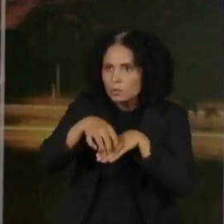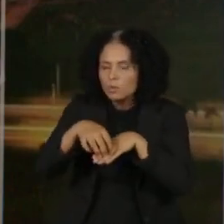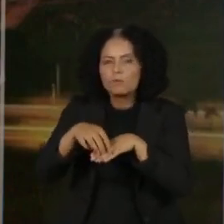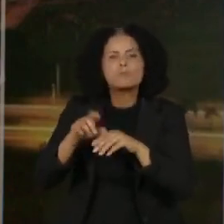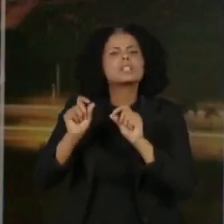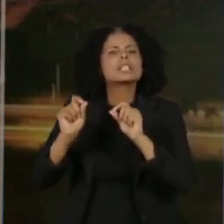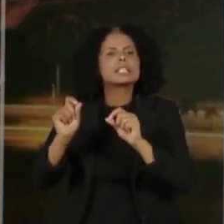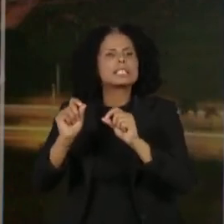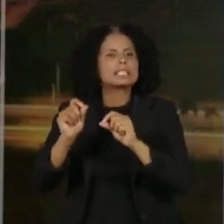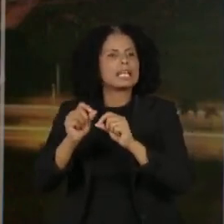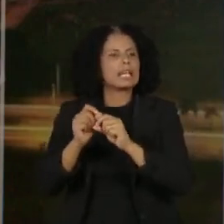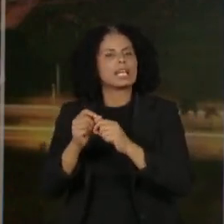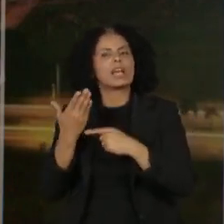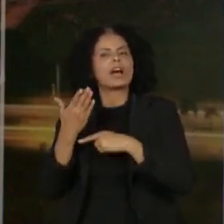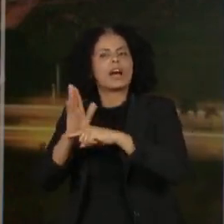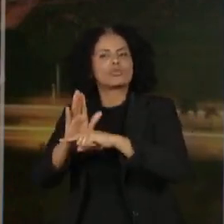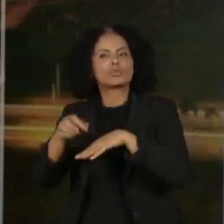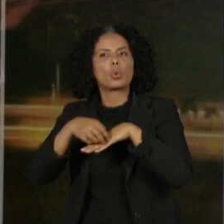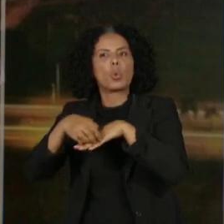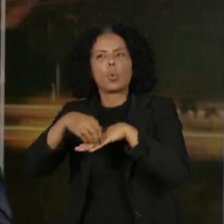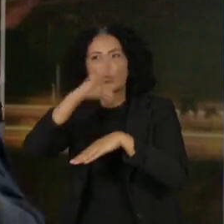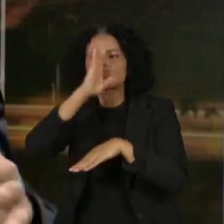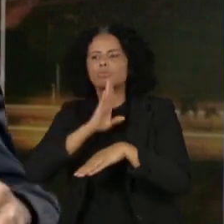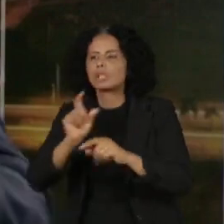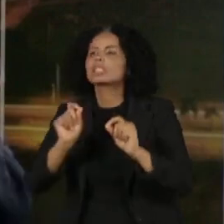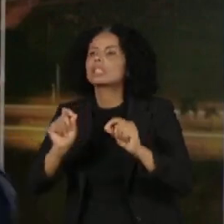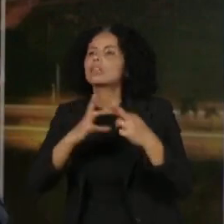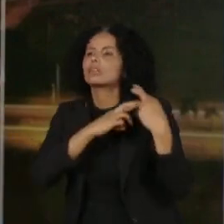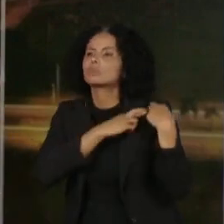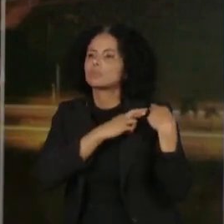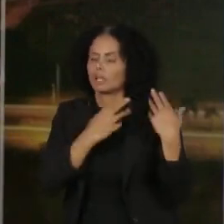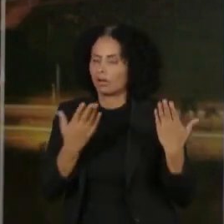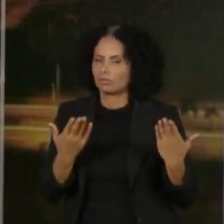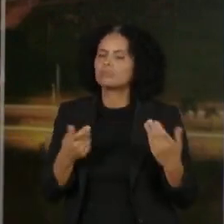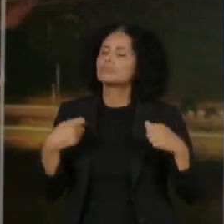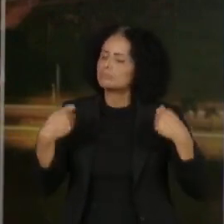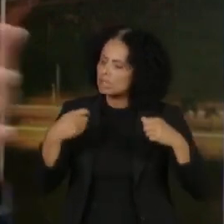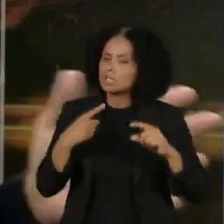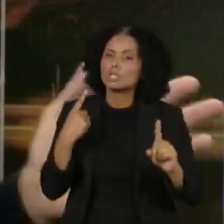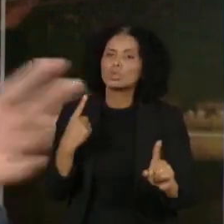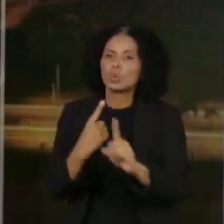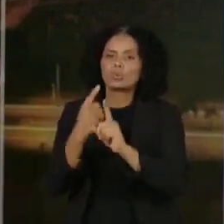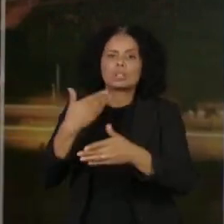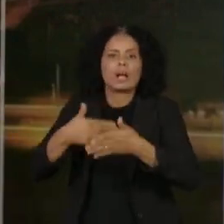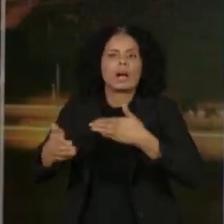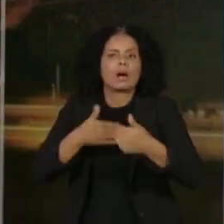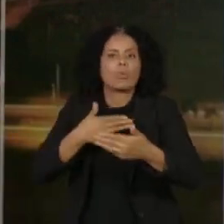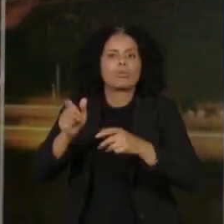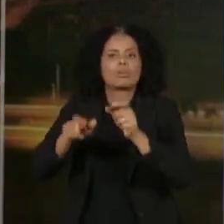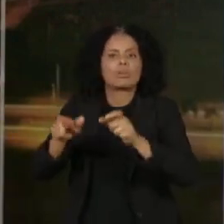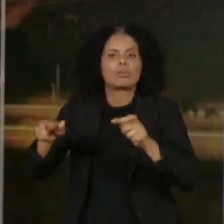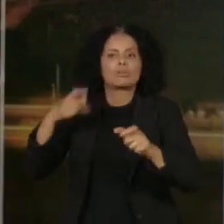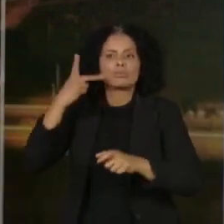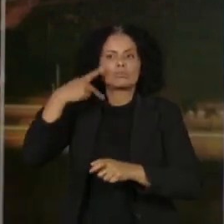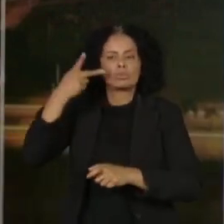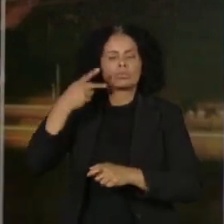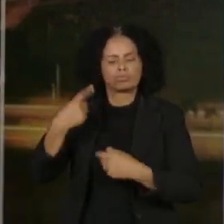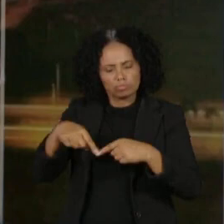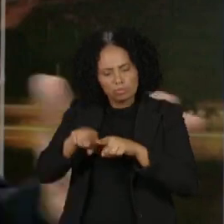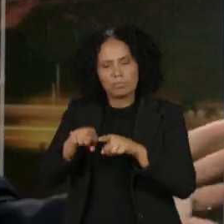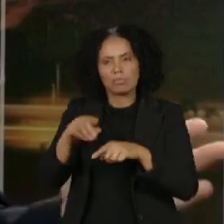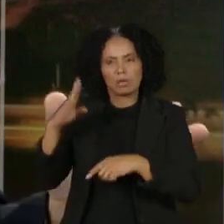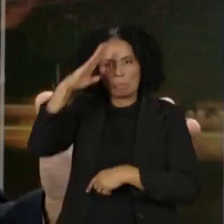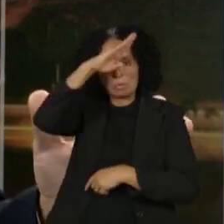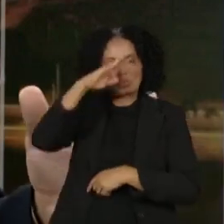vamos atrás de quem tem financiado e vamos atrás da responsabilidade de qualquer agente político. Inclusive, o ex-presidente da República não